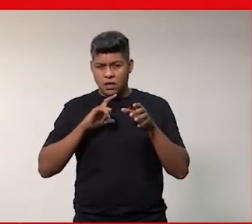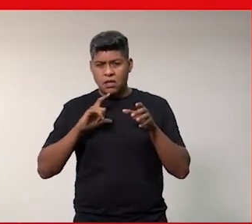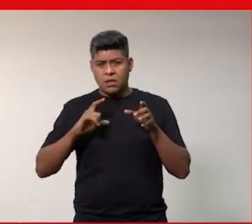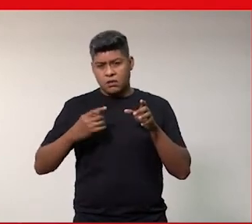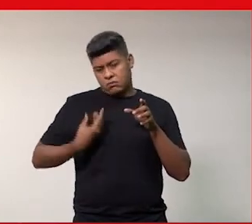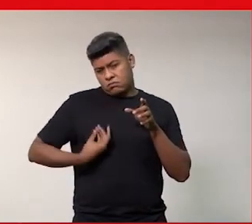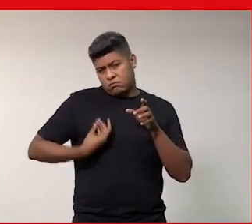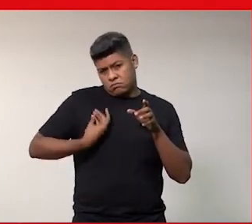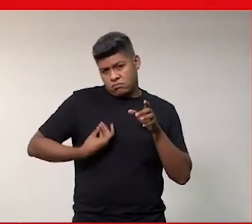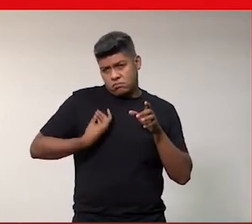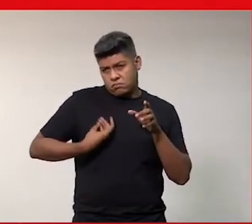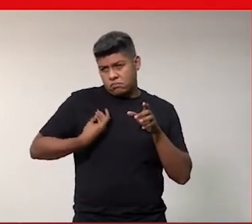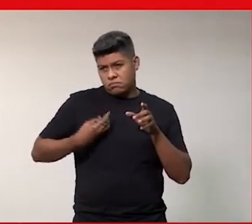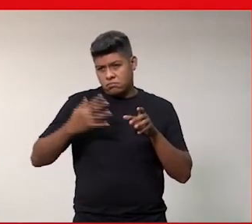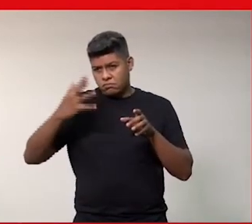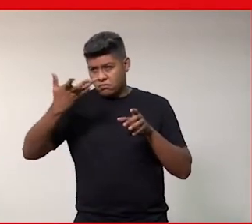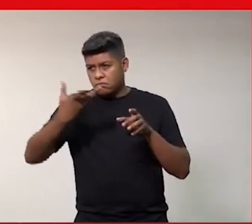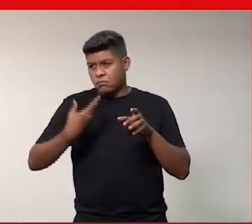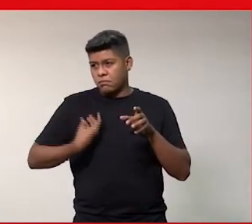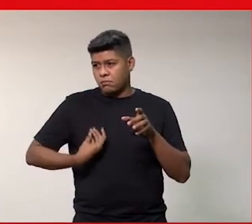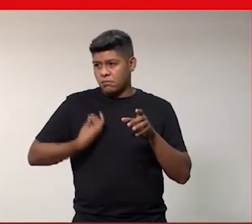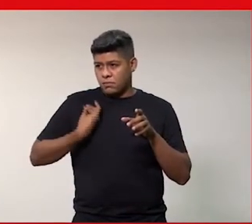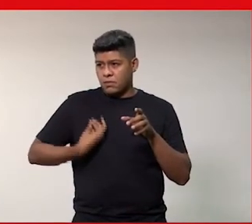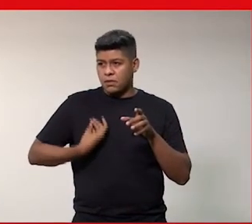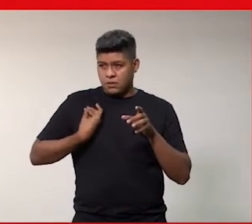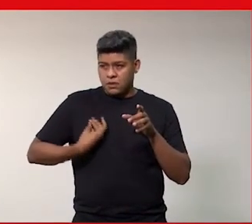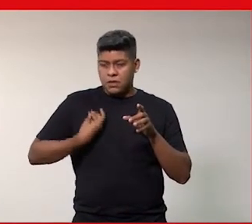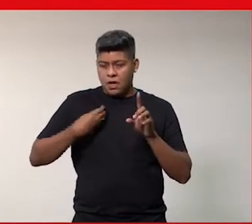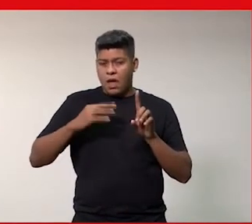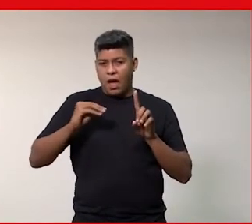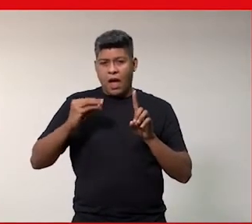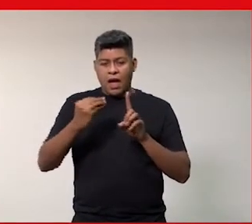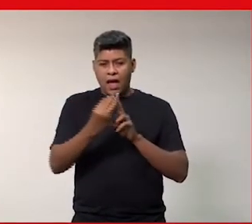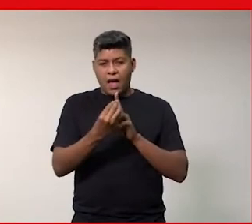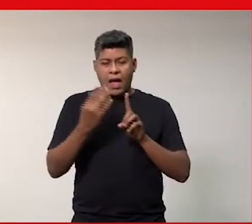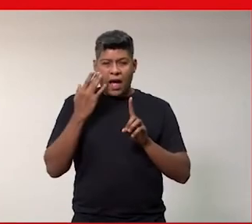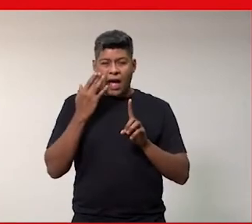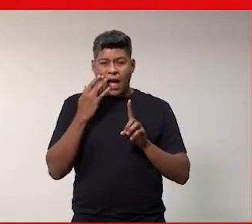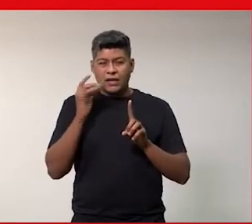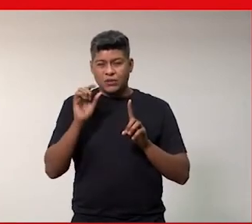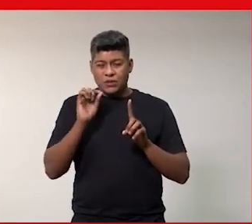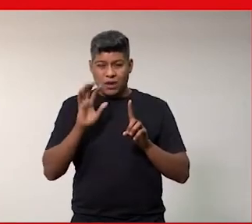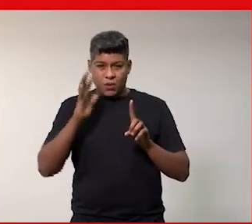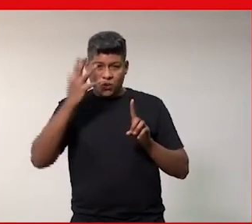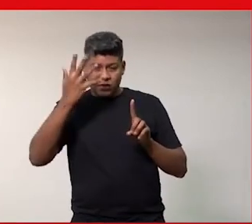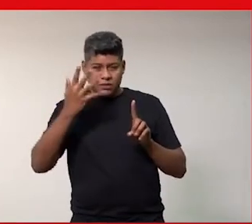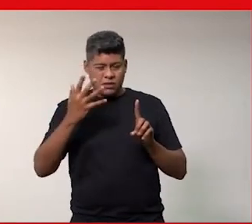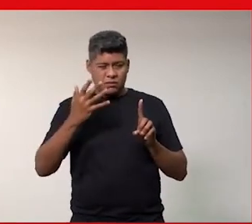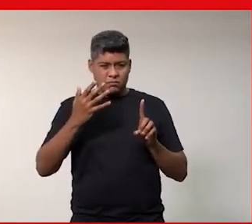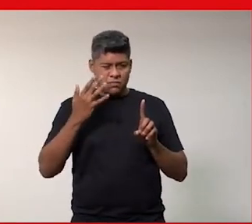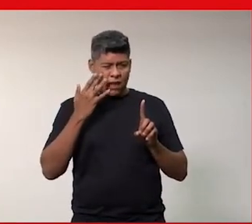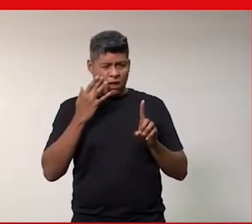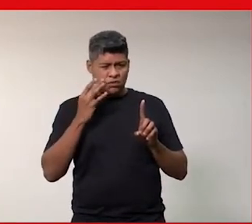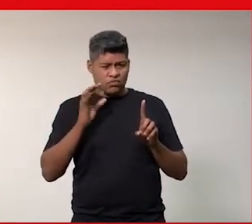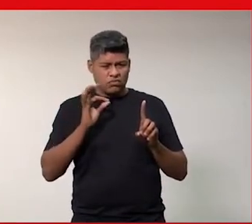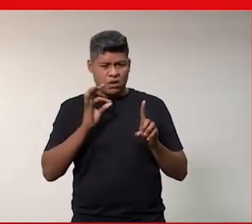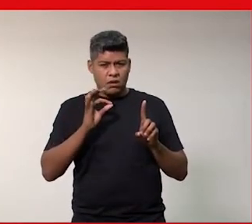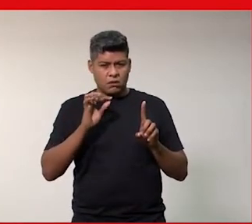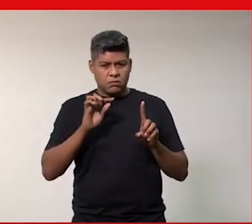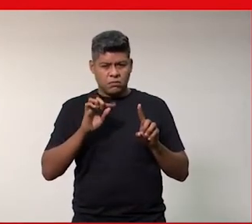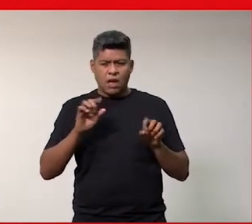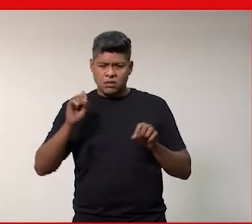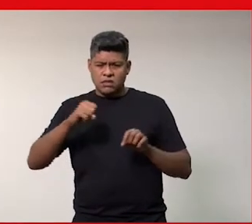momento das suas carreiras elas podem até achar que o que elas sofreram não era assédio sexual mas é mas é porque é um